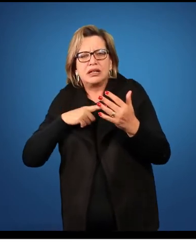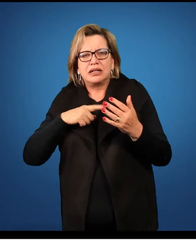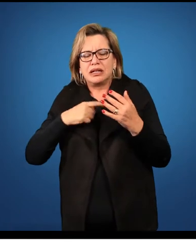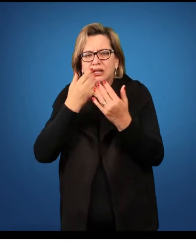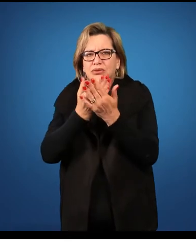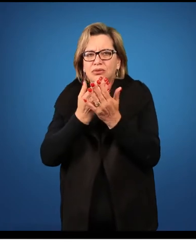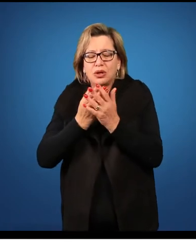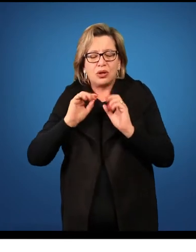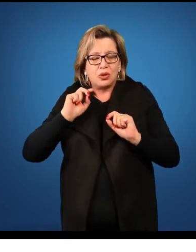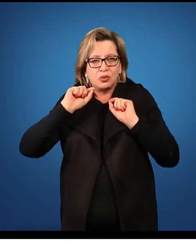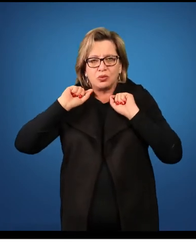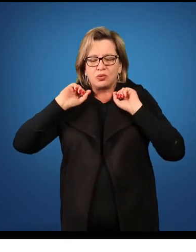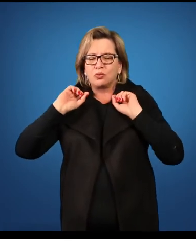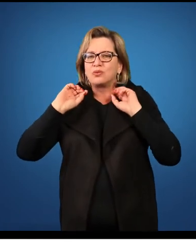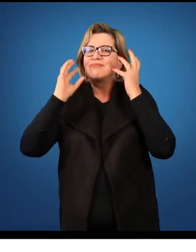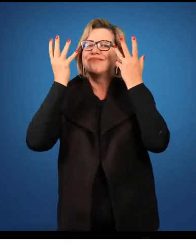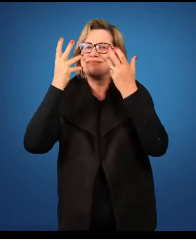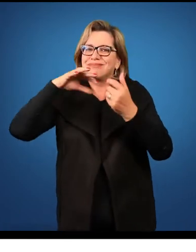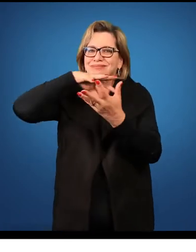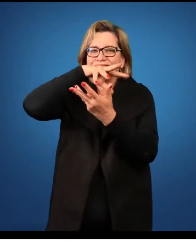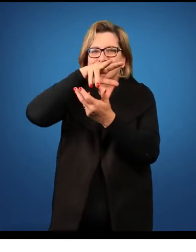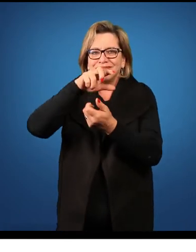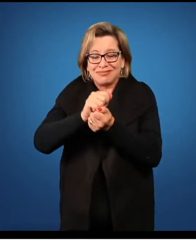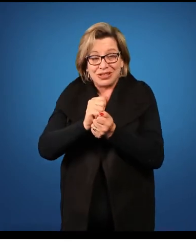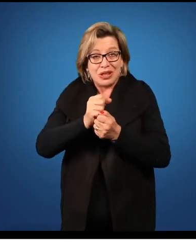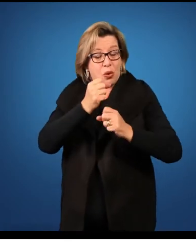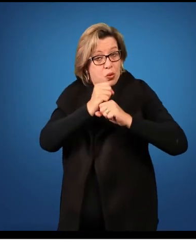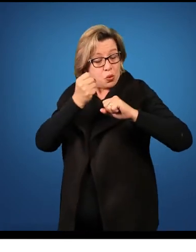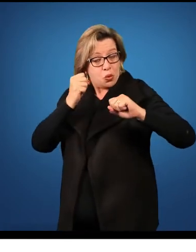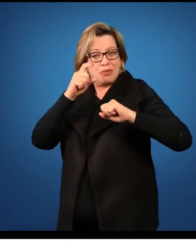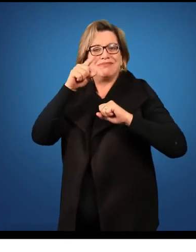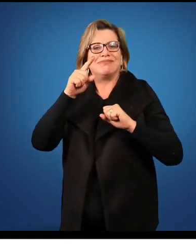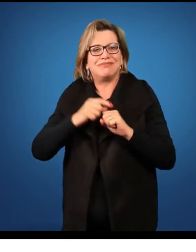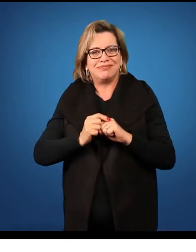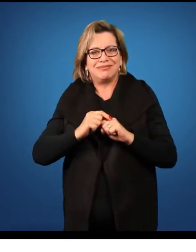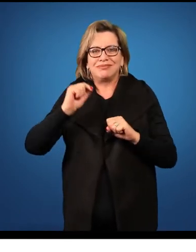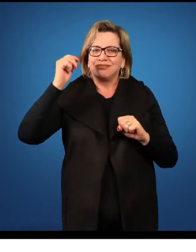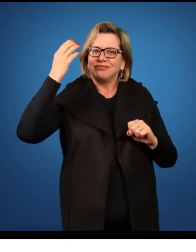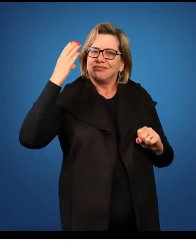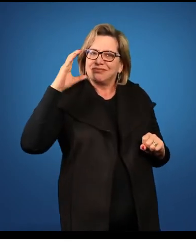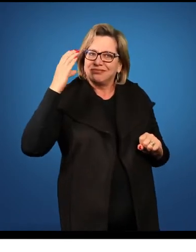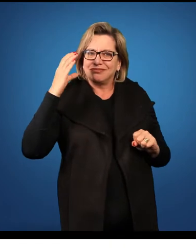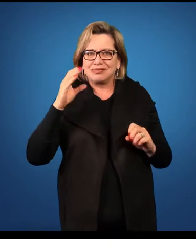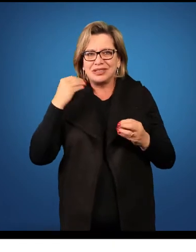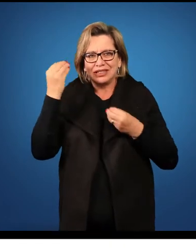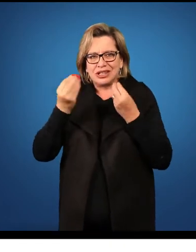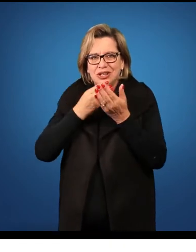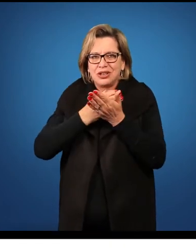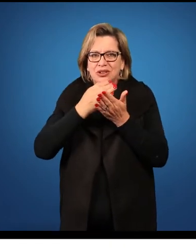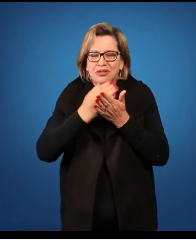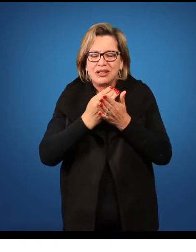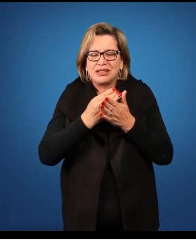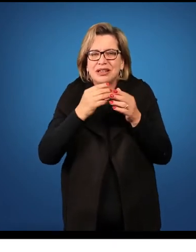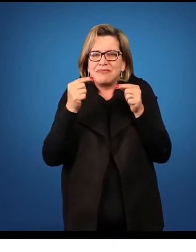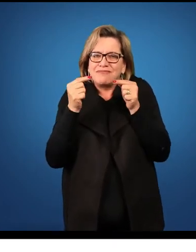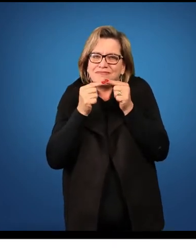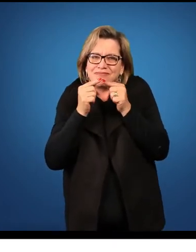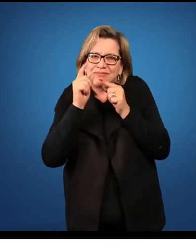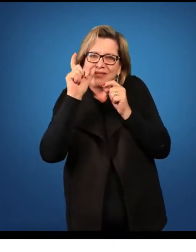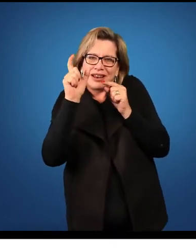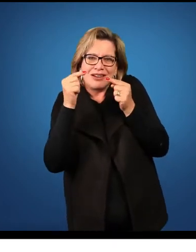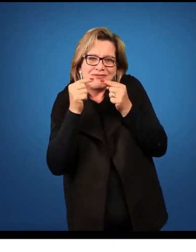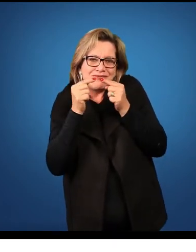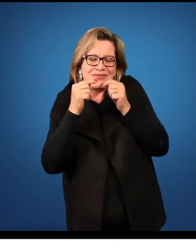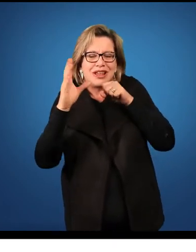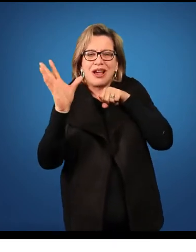todos os fenômenos que ocorrem no universo, então ela é extremamente abrangente. A ciência, ela deriva da palavra conhecimento. Então,